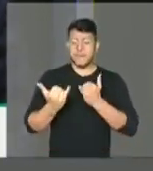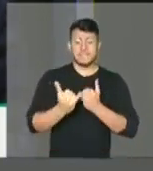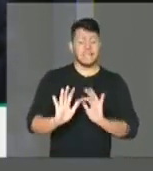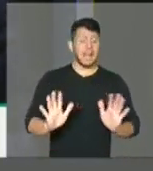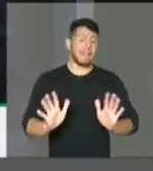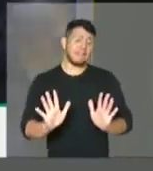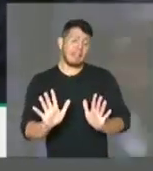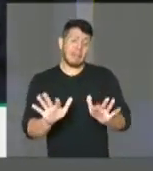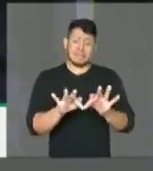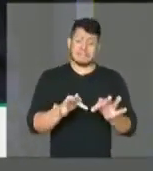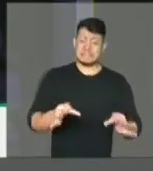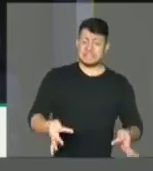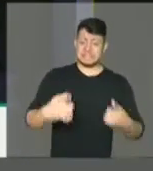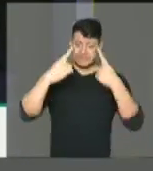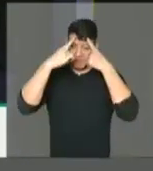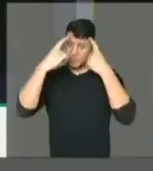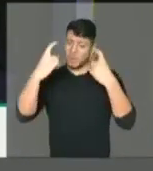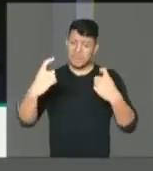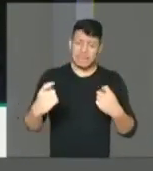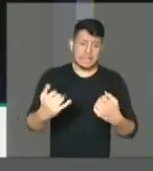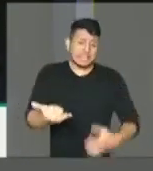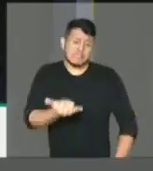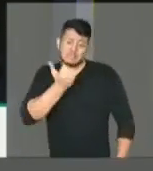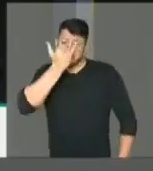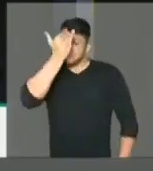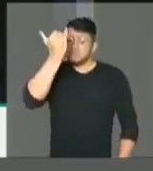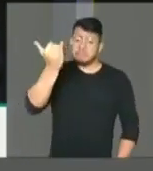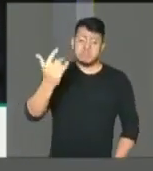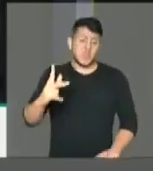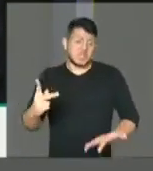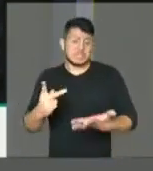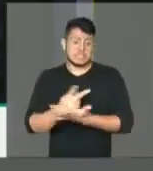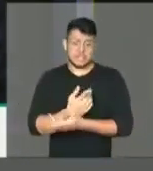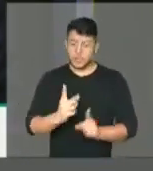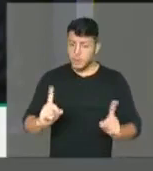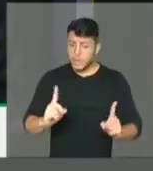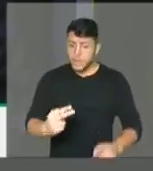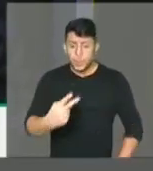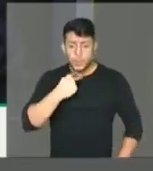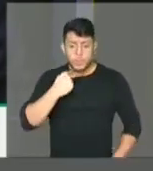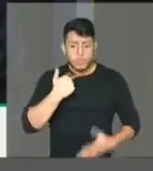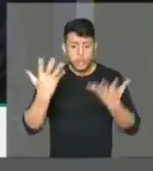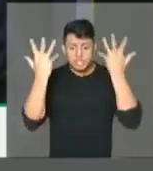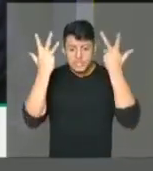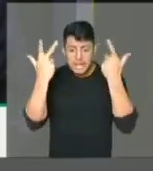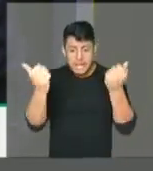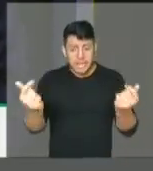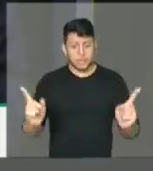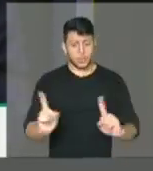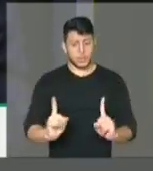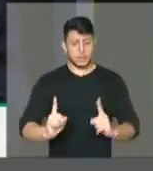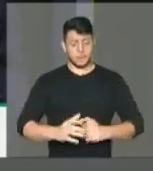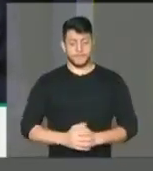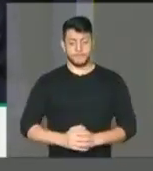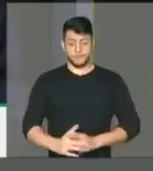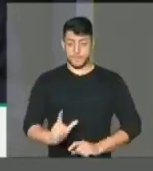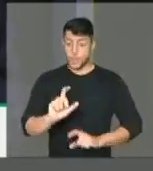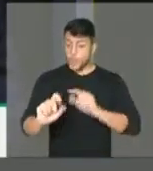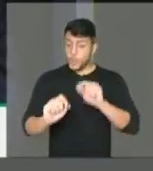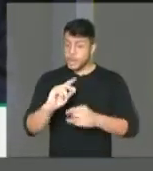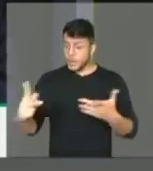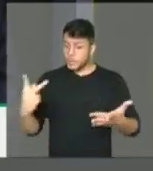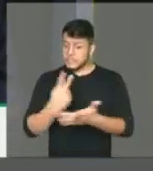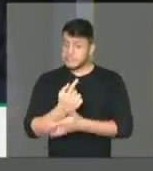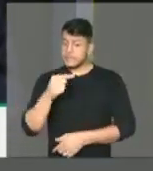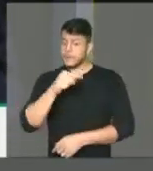de violência nos apresentam, deputado Fontana. Não é mais possível que se naturalize esse tipo de coisa. Esse desastre policial